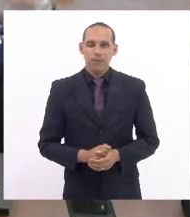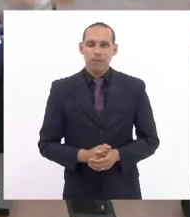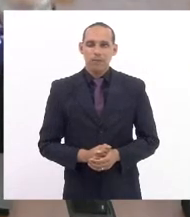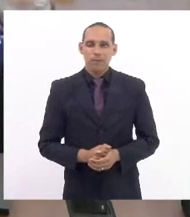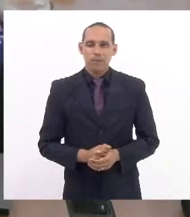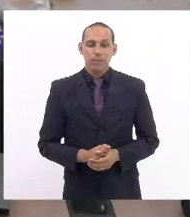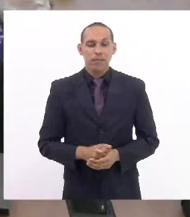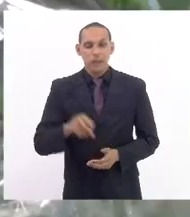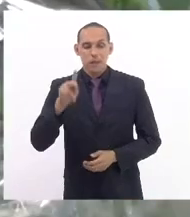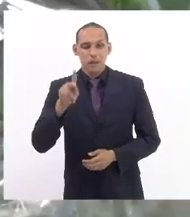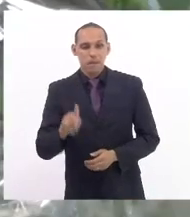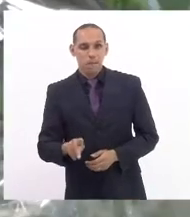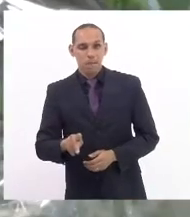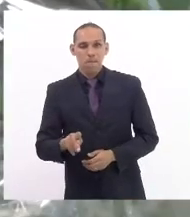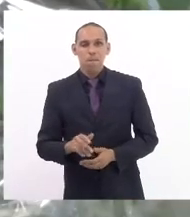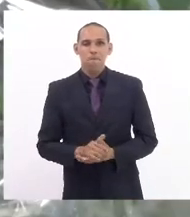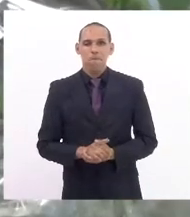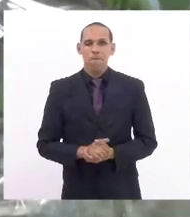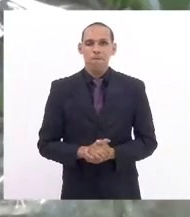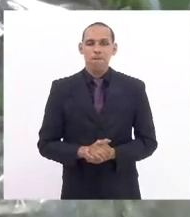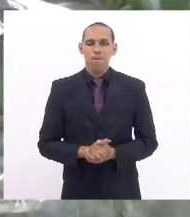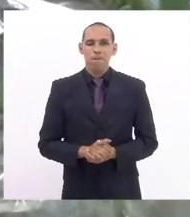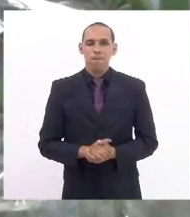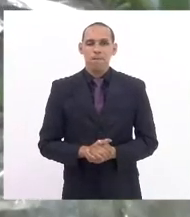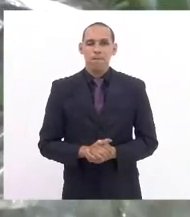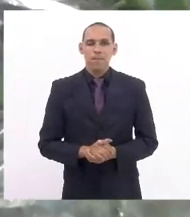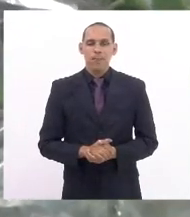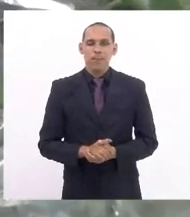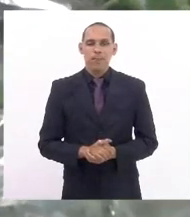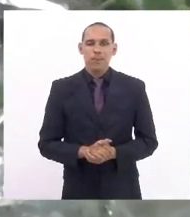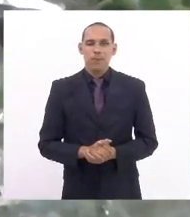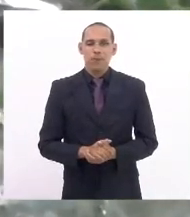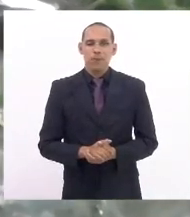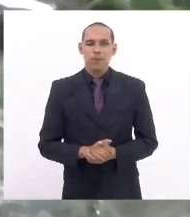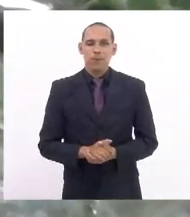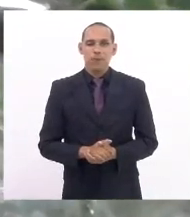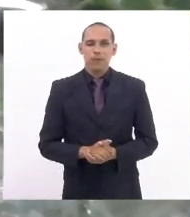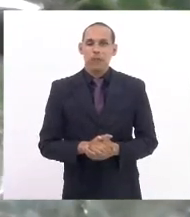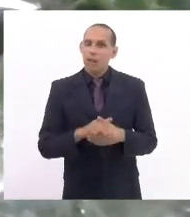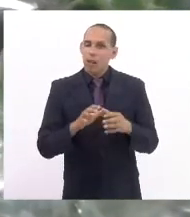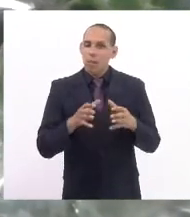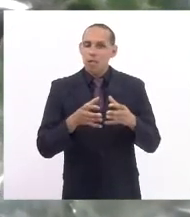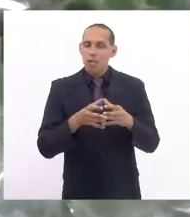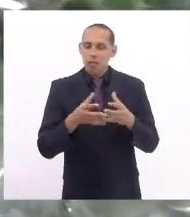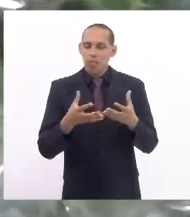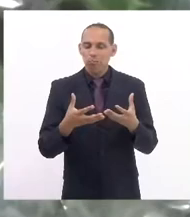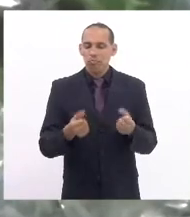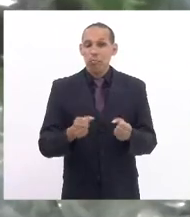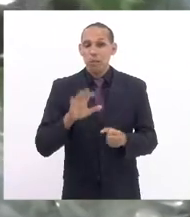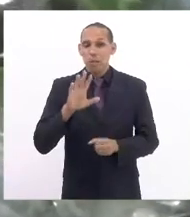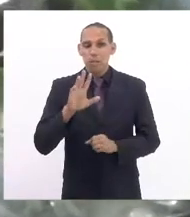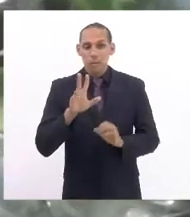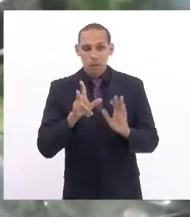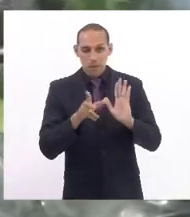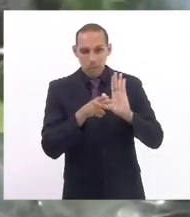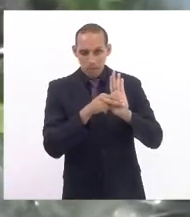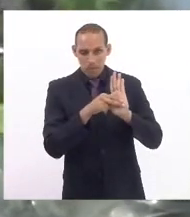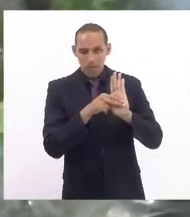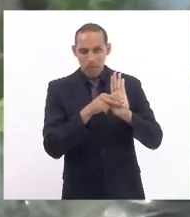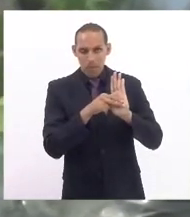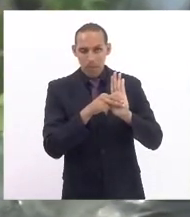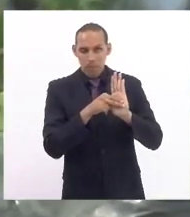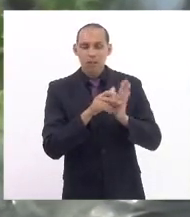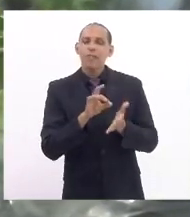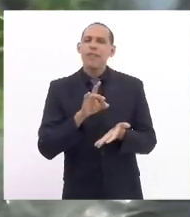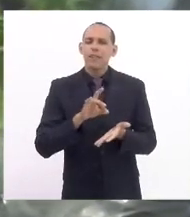Presidente, o relatório da Comissão é favorável com emendas. Na